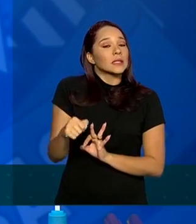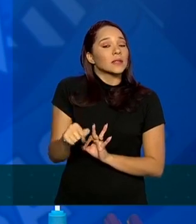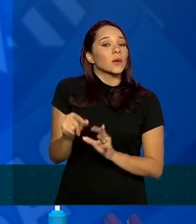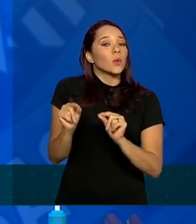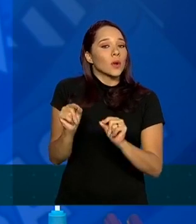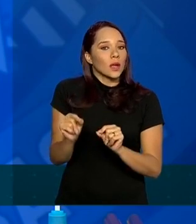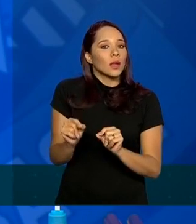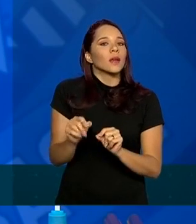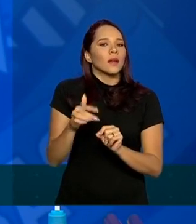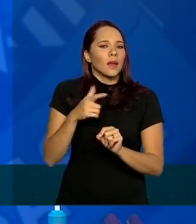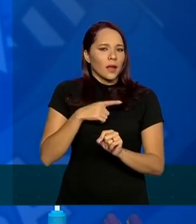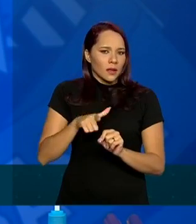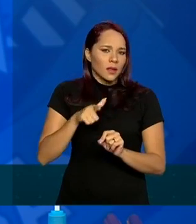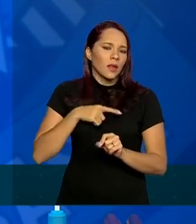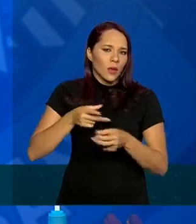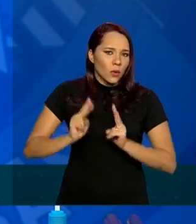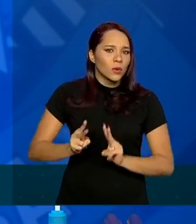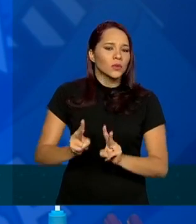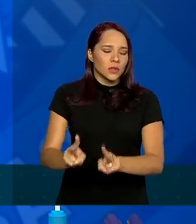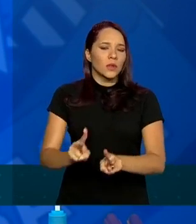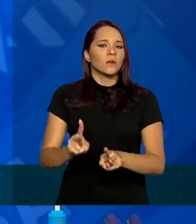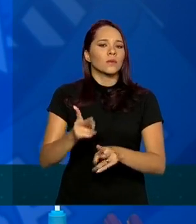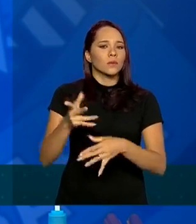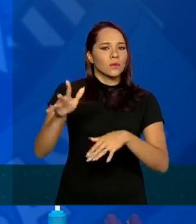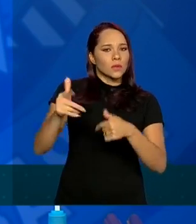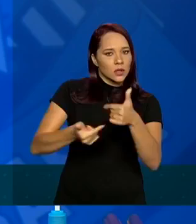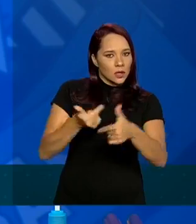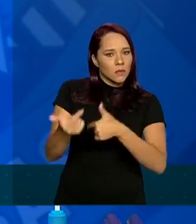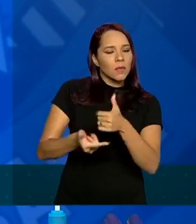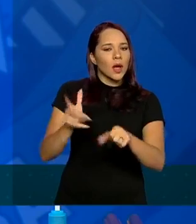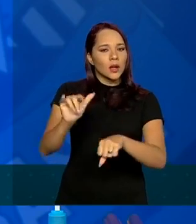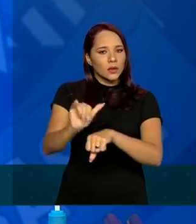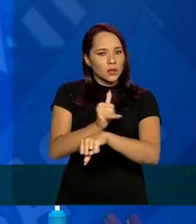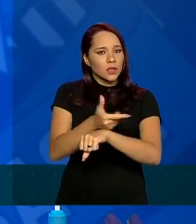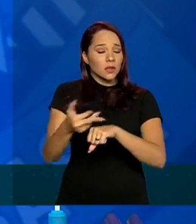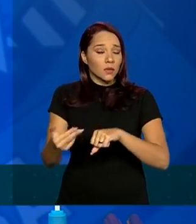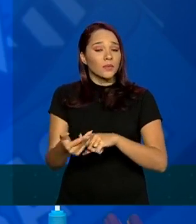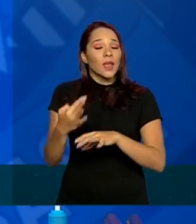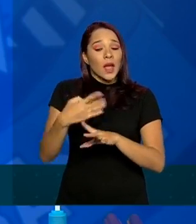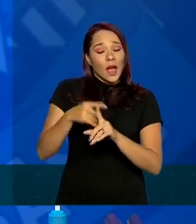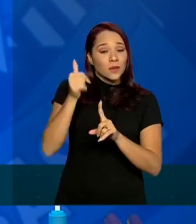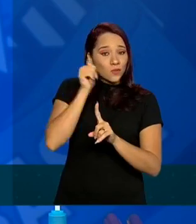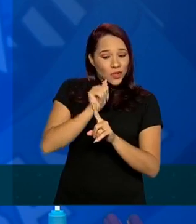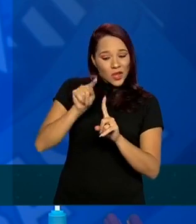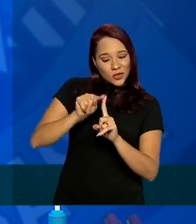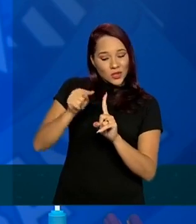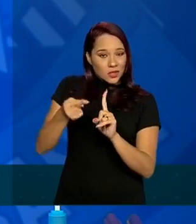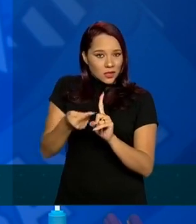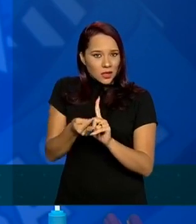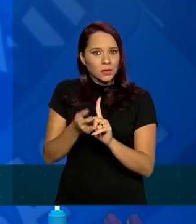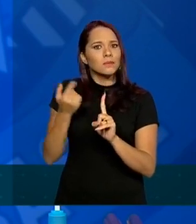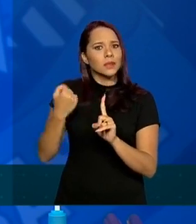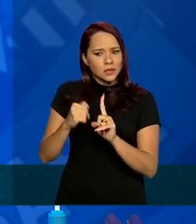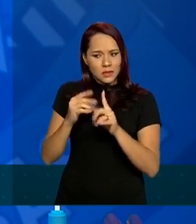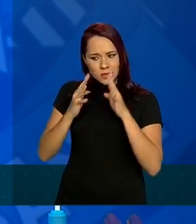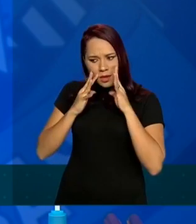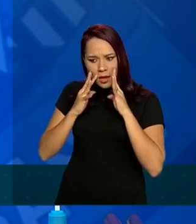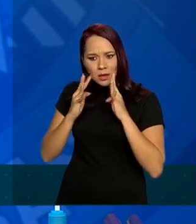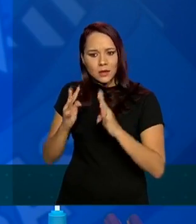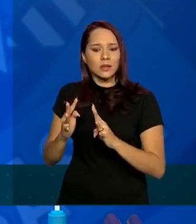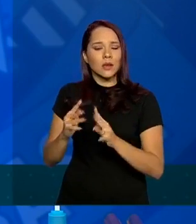a continuidade das ações. As gestantes precisam ser atendidas.